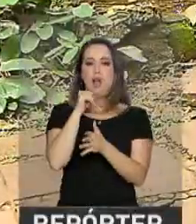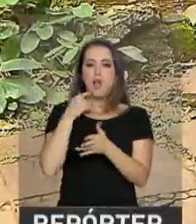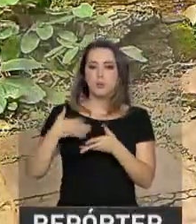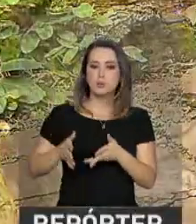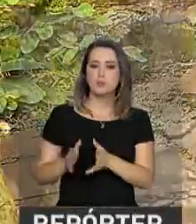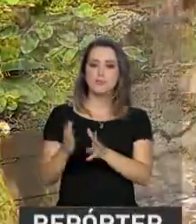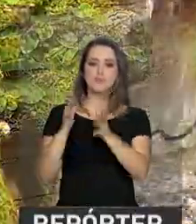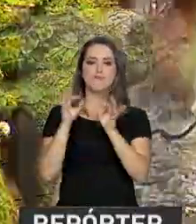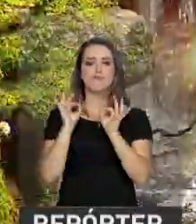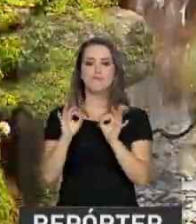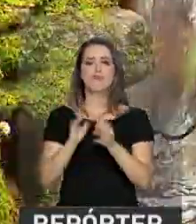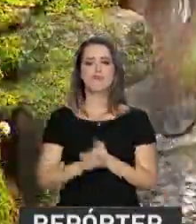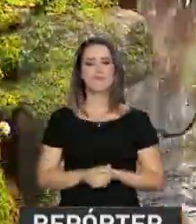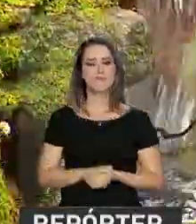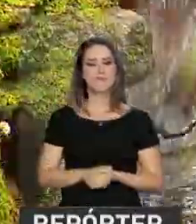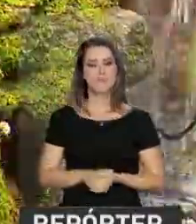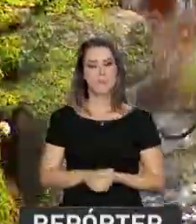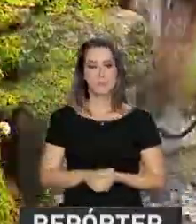cristalina.